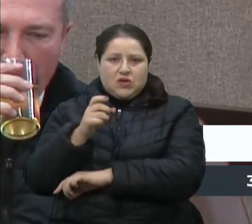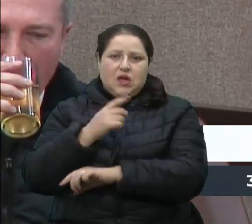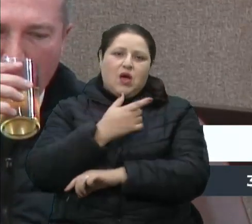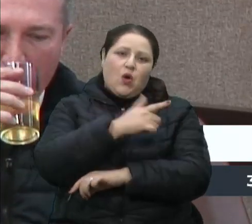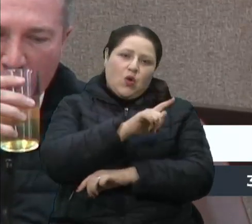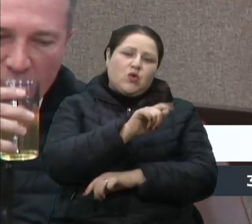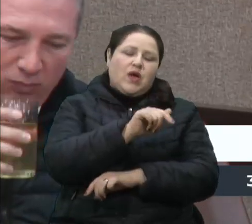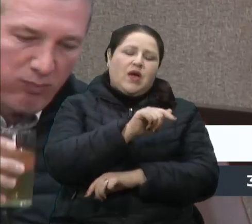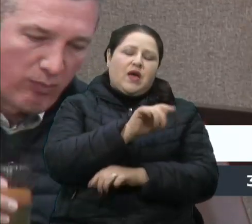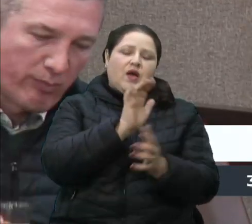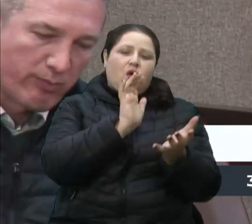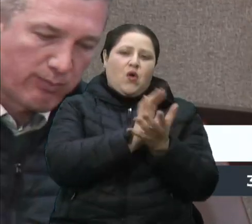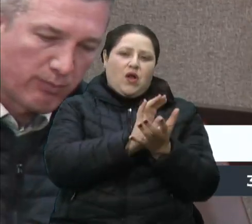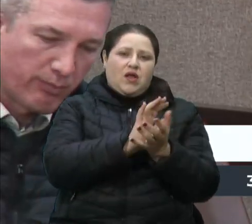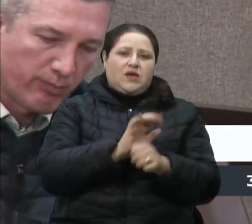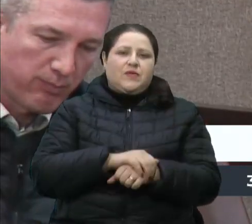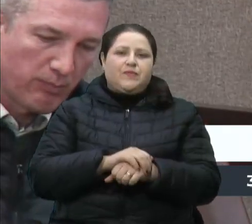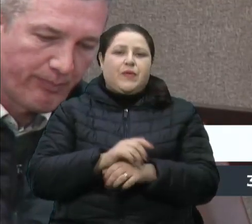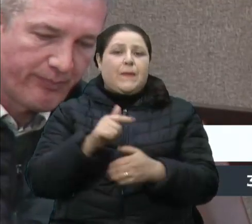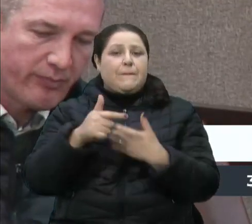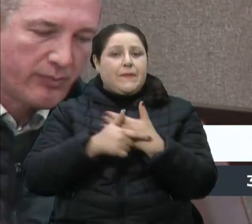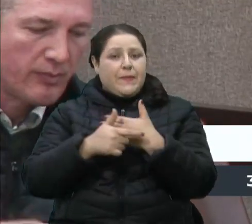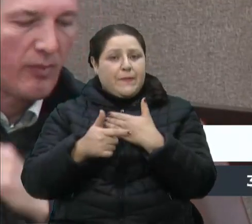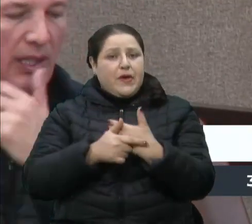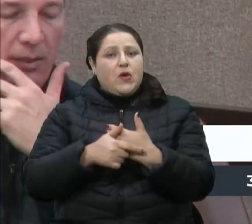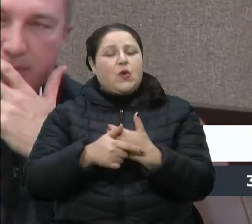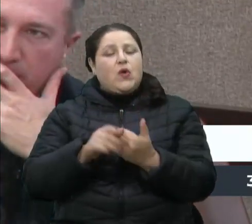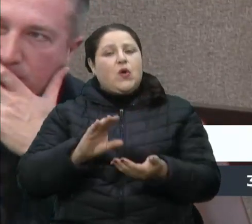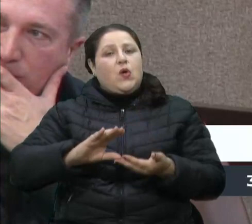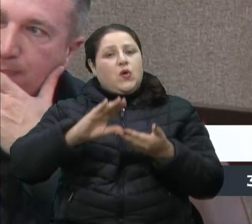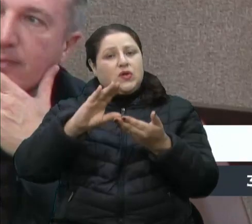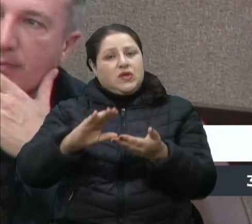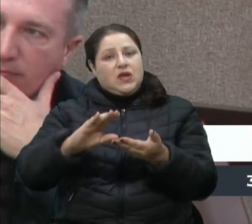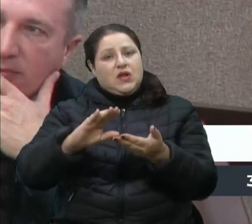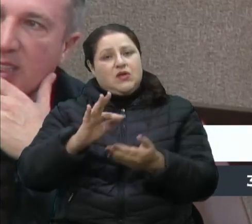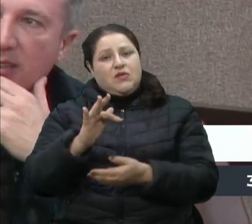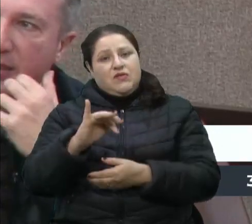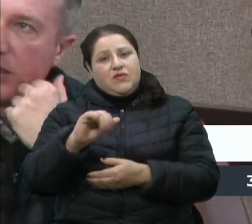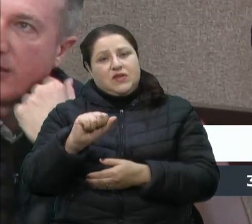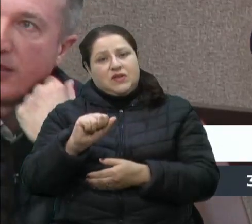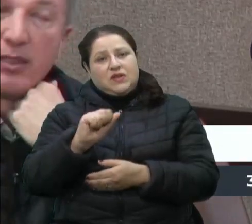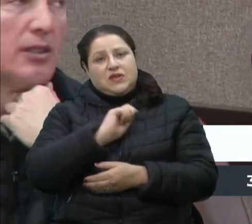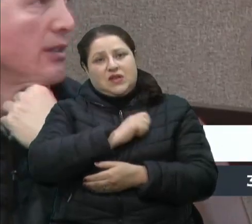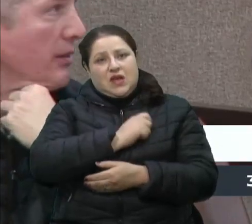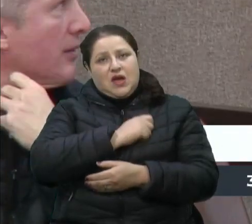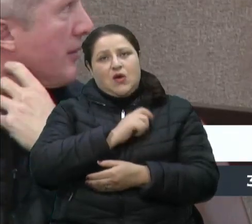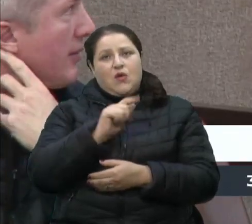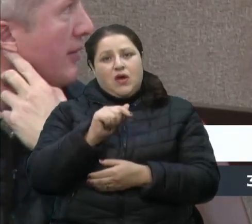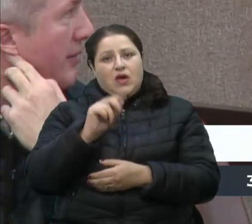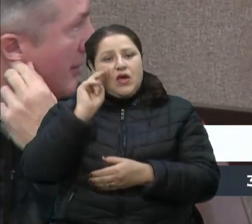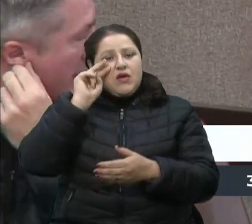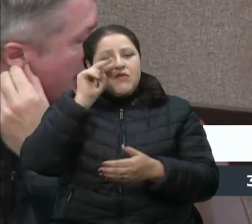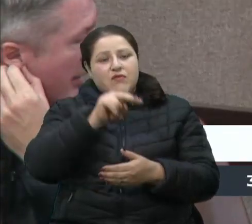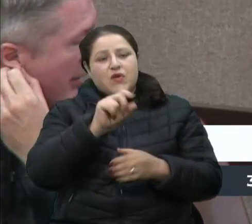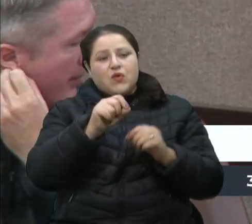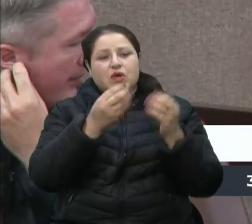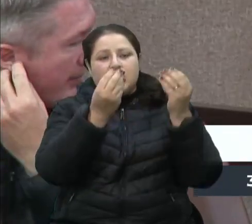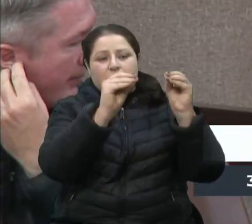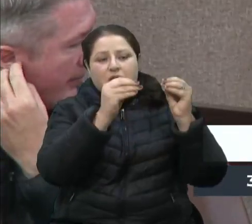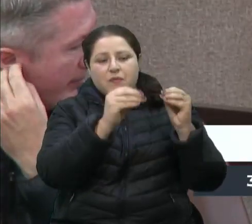colegas. A função do Conselho Fiscal é validar os lançamentos. Eles conferem os lançamentos,